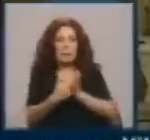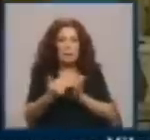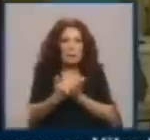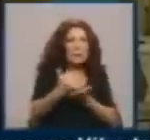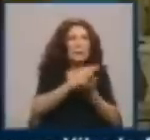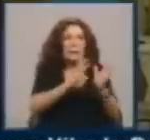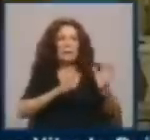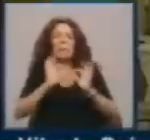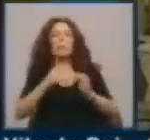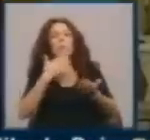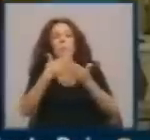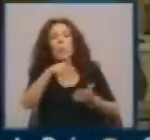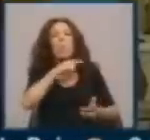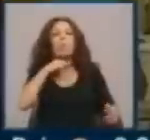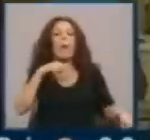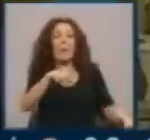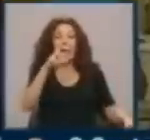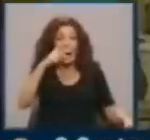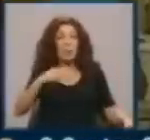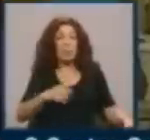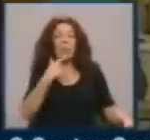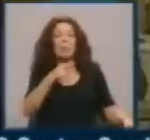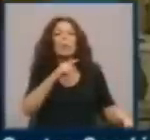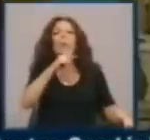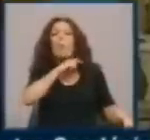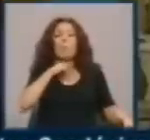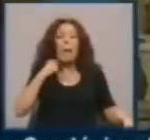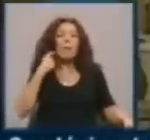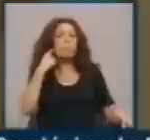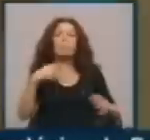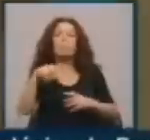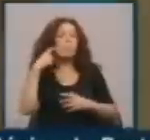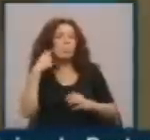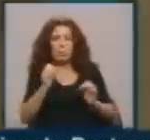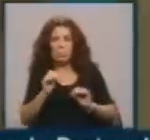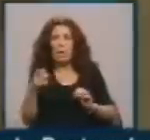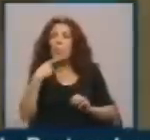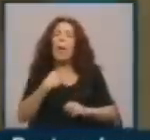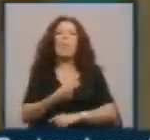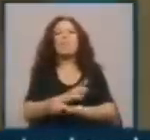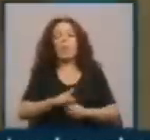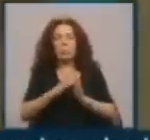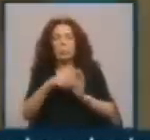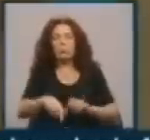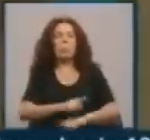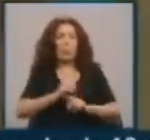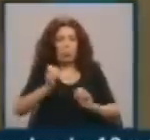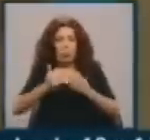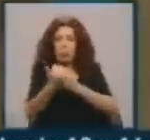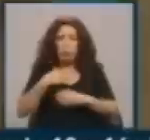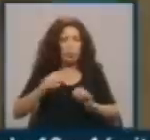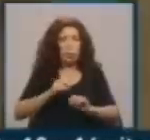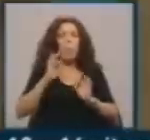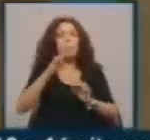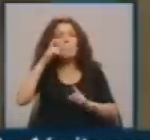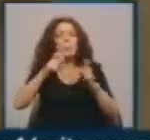À conversa com o Parco, a RTP apurou que o Patriarcado nunca recebeu qualquer indicação para deixar de envermissa. Quanto aos moradores de